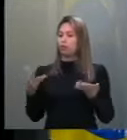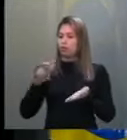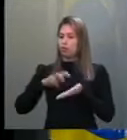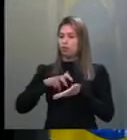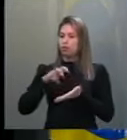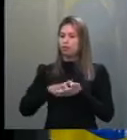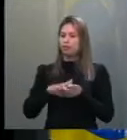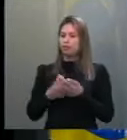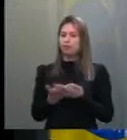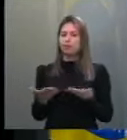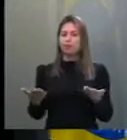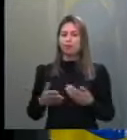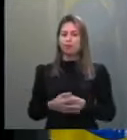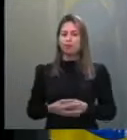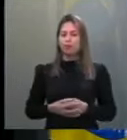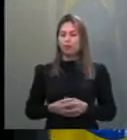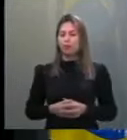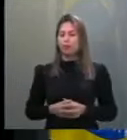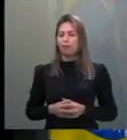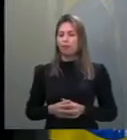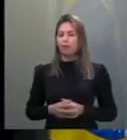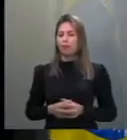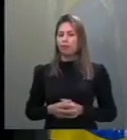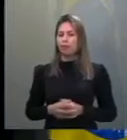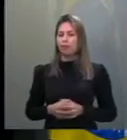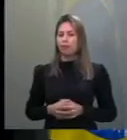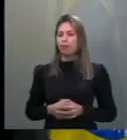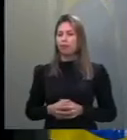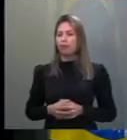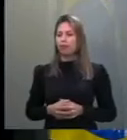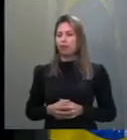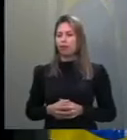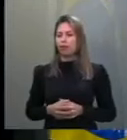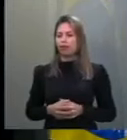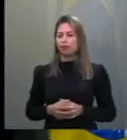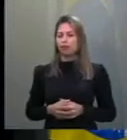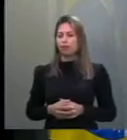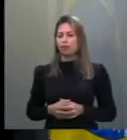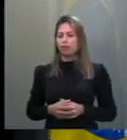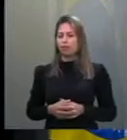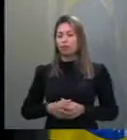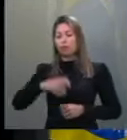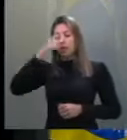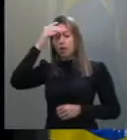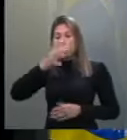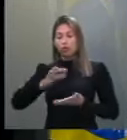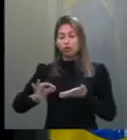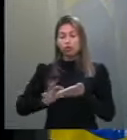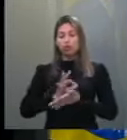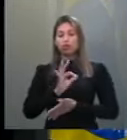para fazer um registro que, para mim,